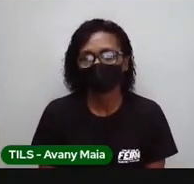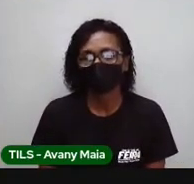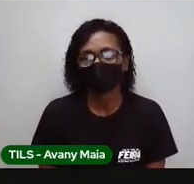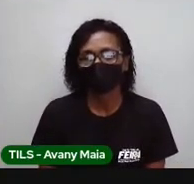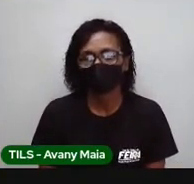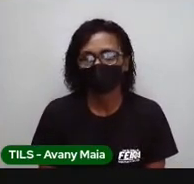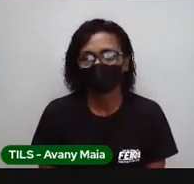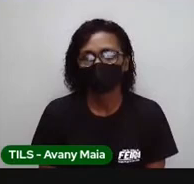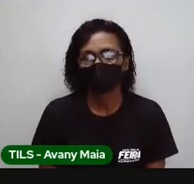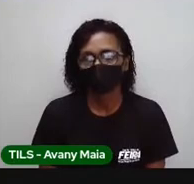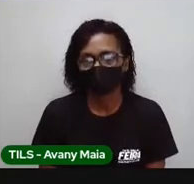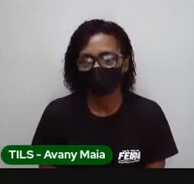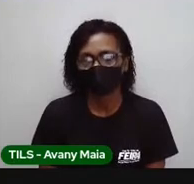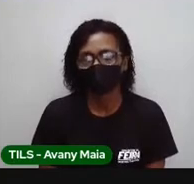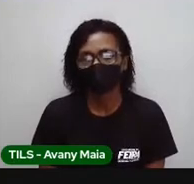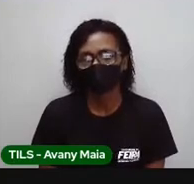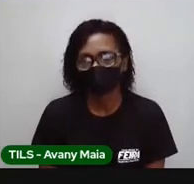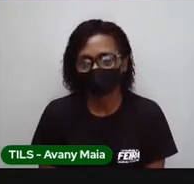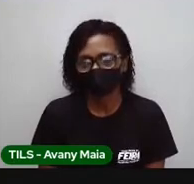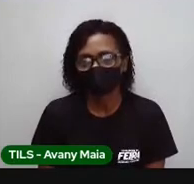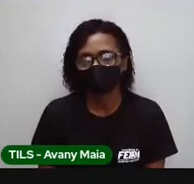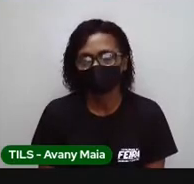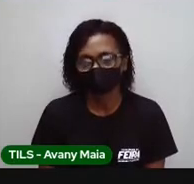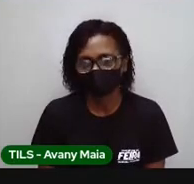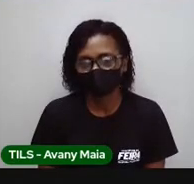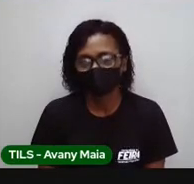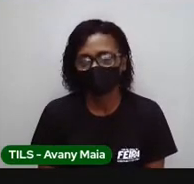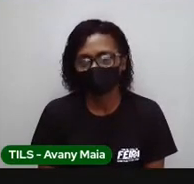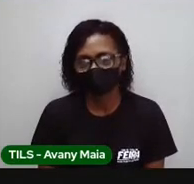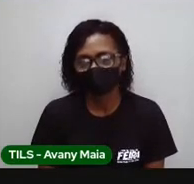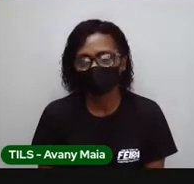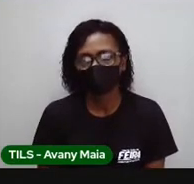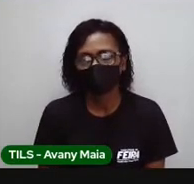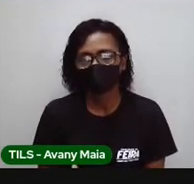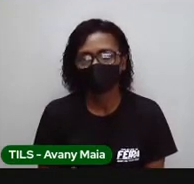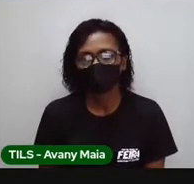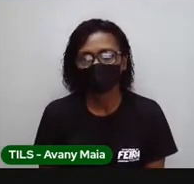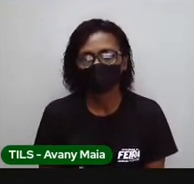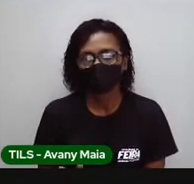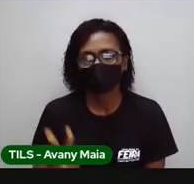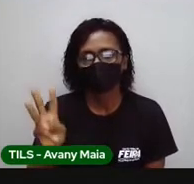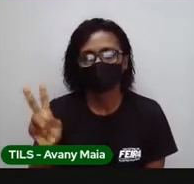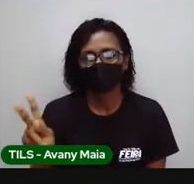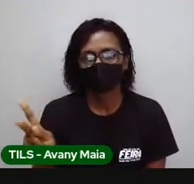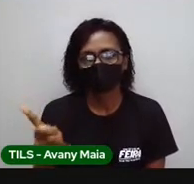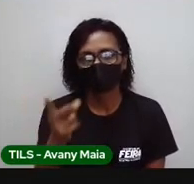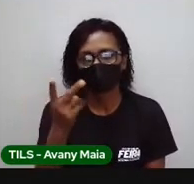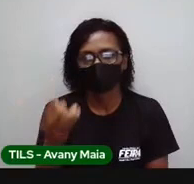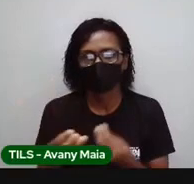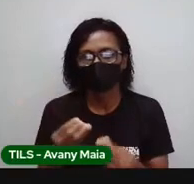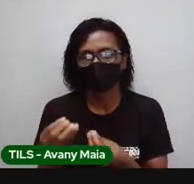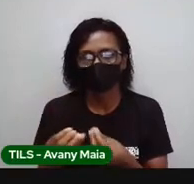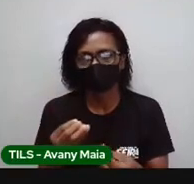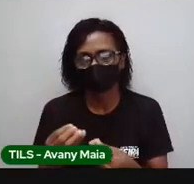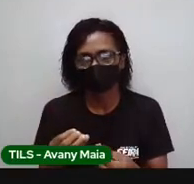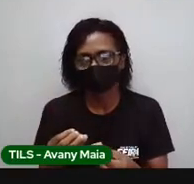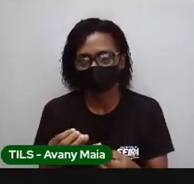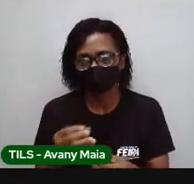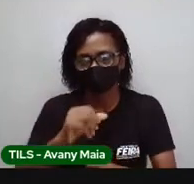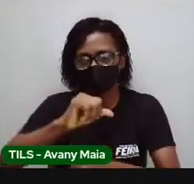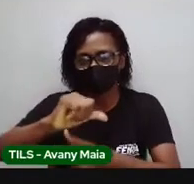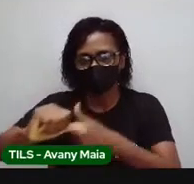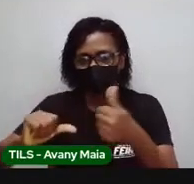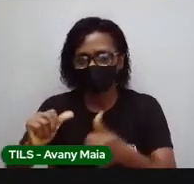virar quilowatts, hora. Tá bom? Lá, no grama e quilograma, a gente viu